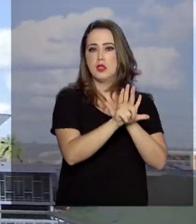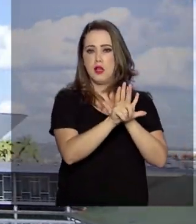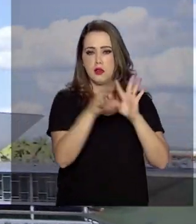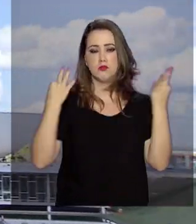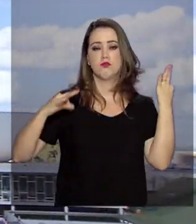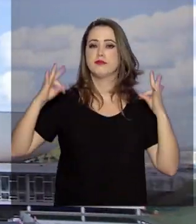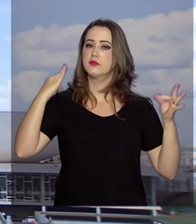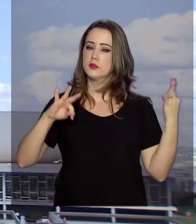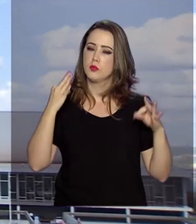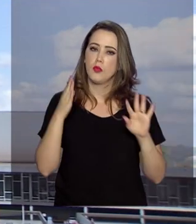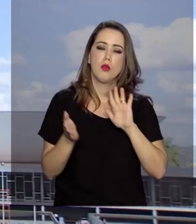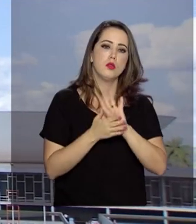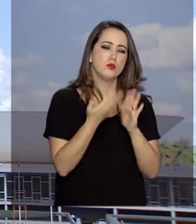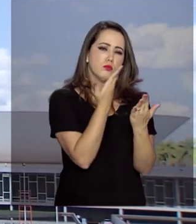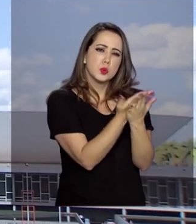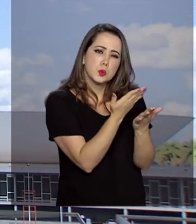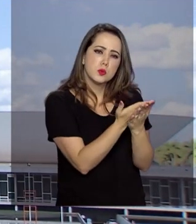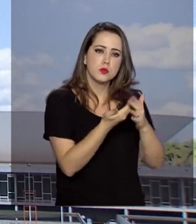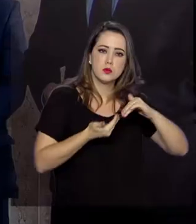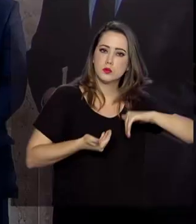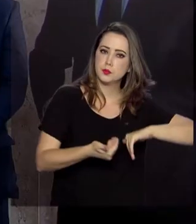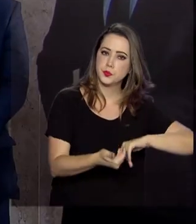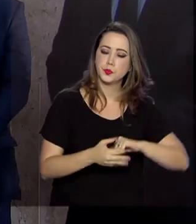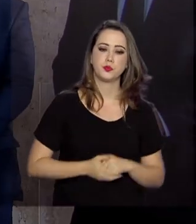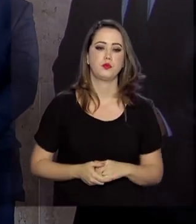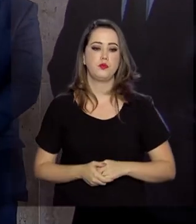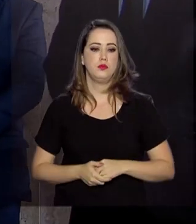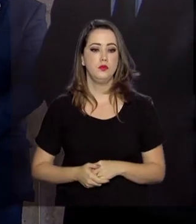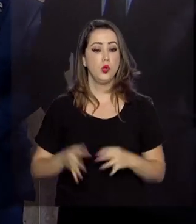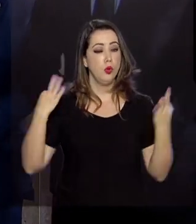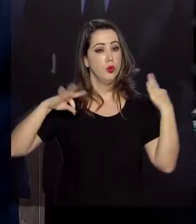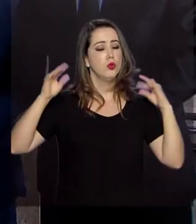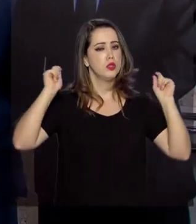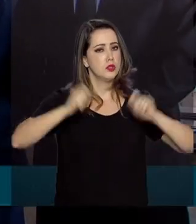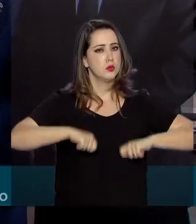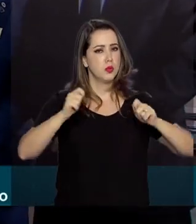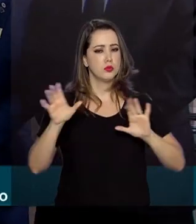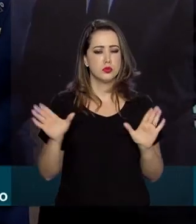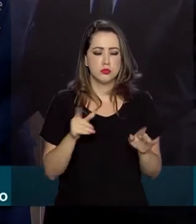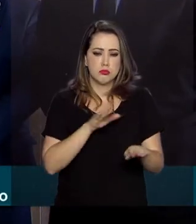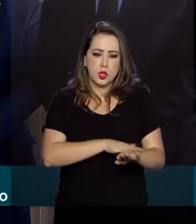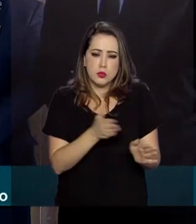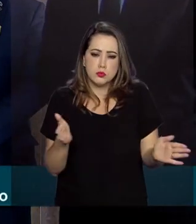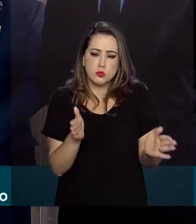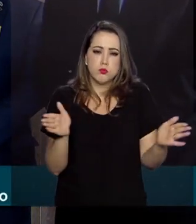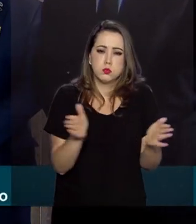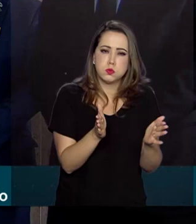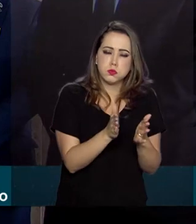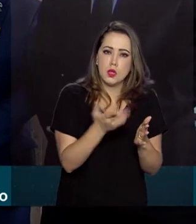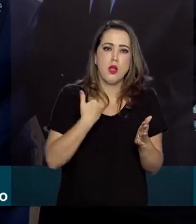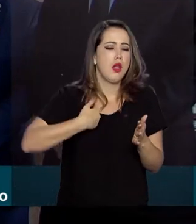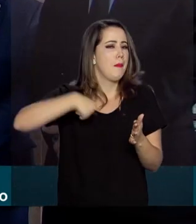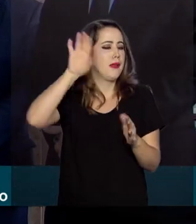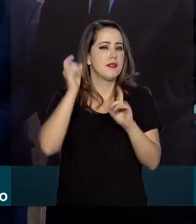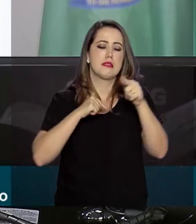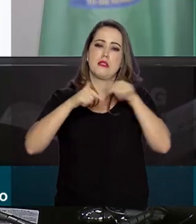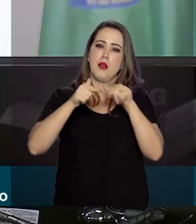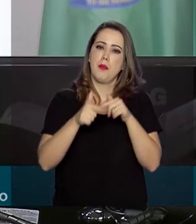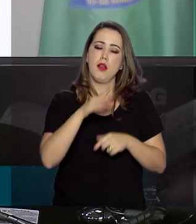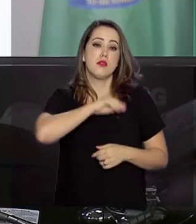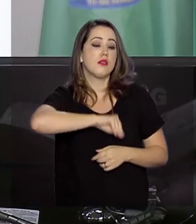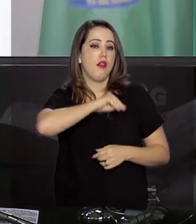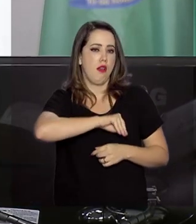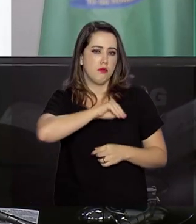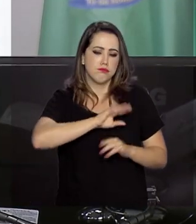propostas estão em análise no Congresso Nacional. O turismo é capaz de gerar em curto espaço de tempo empregos e renda e crescimento para o nosso país.